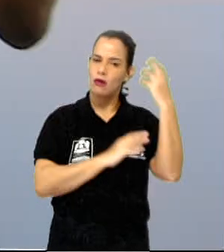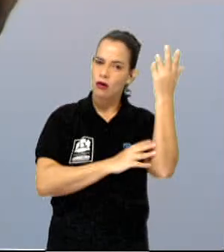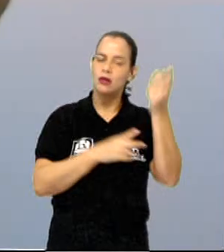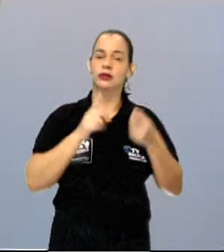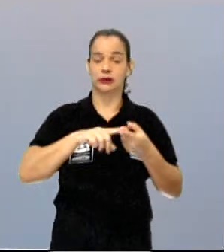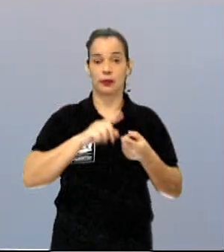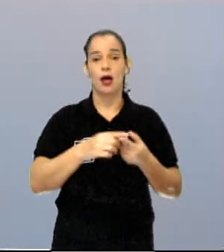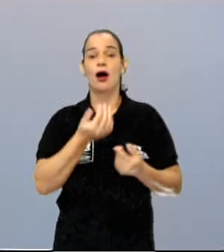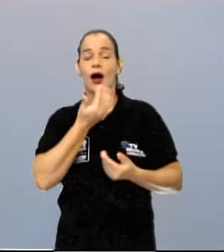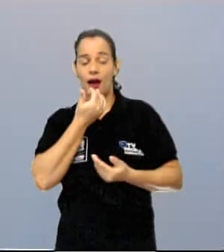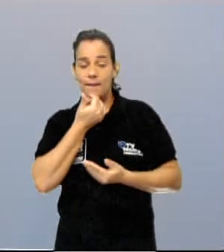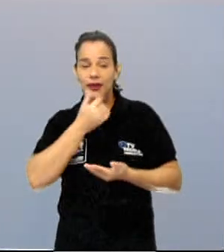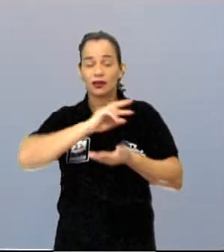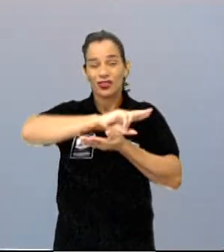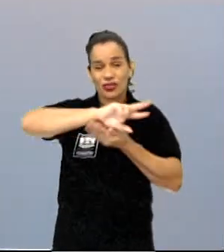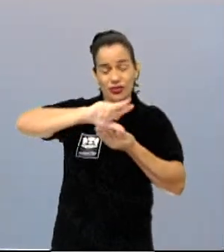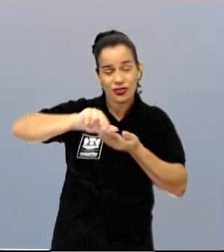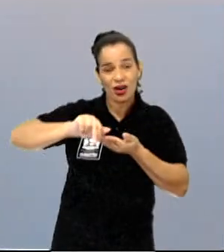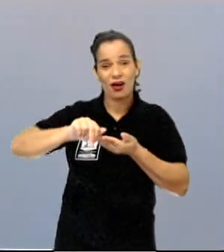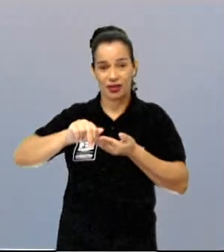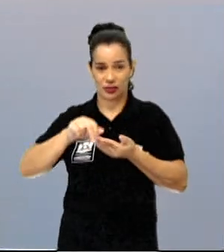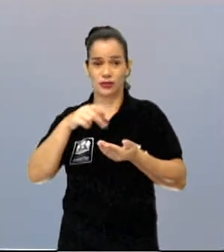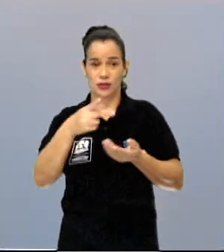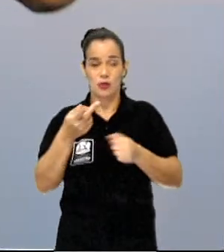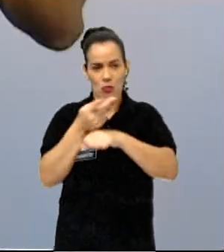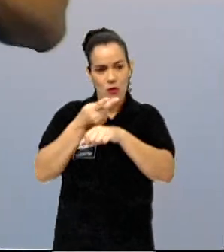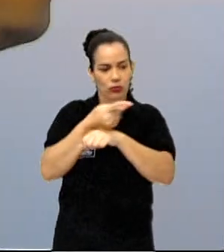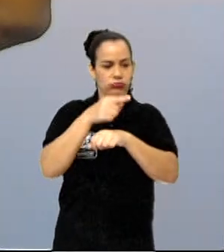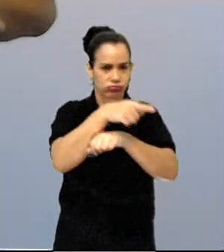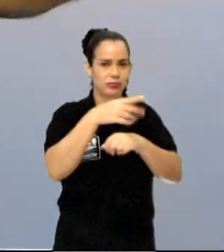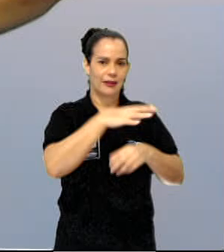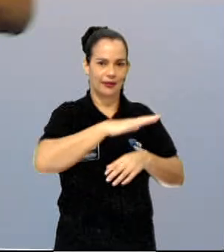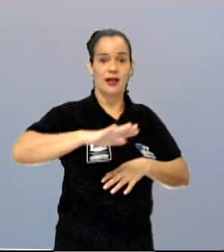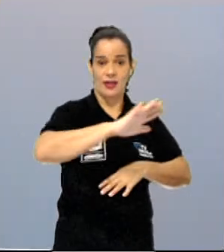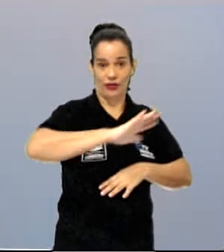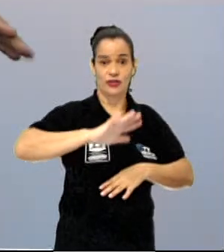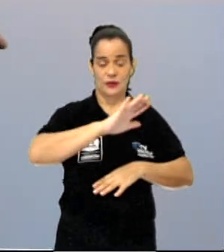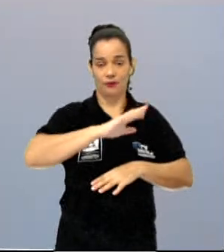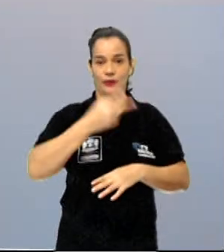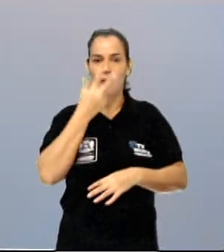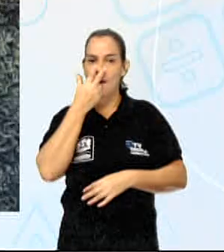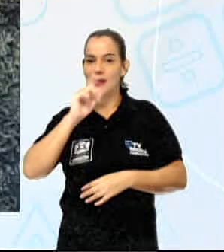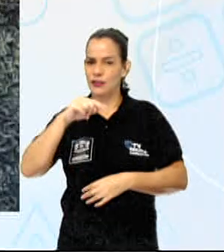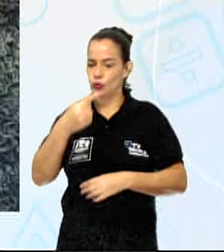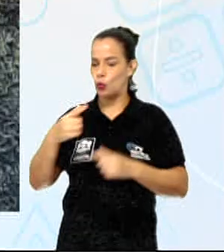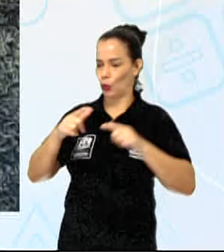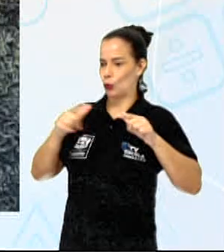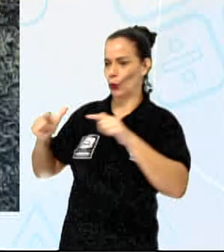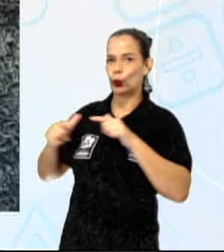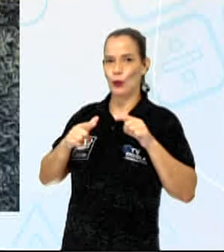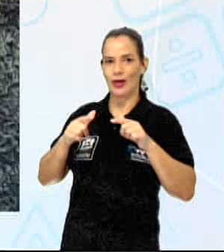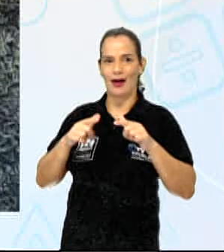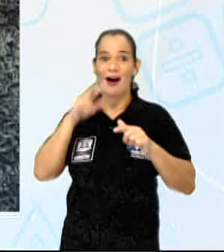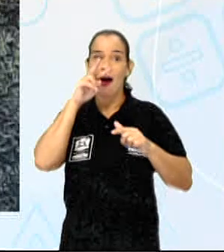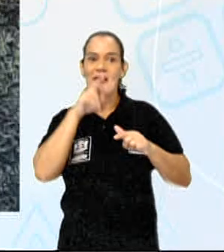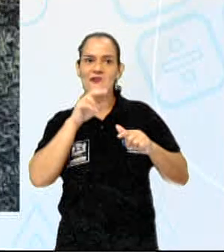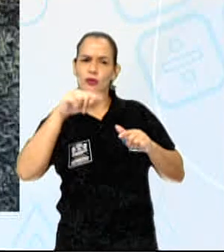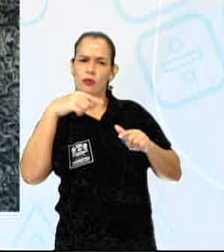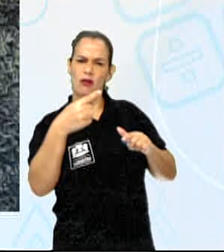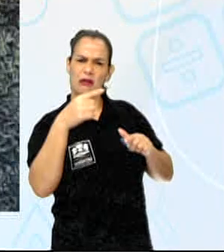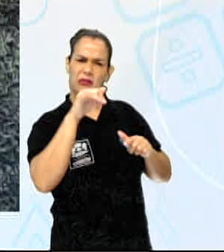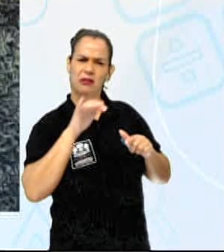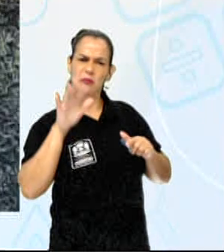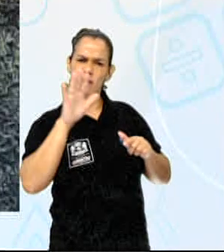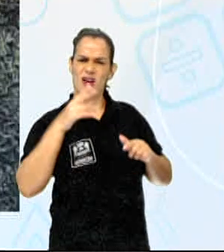alimentação também de muitas espécies que procuram ali a região do Pantanal. Parece outro lugar, né? Ao observar essa imagem, você diz,